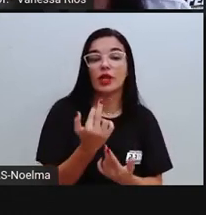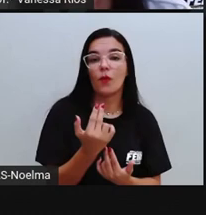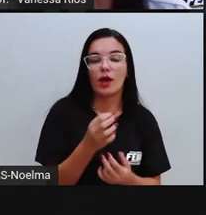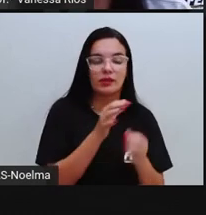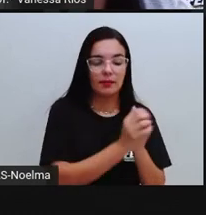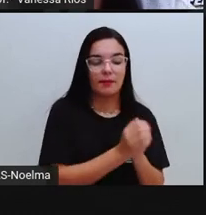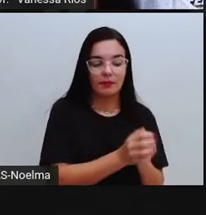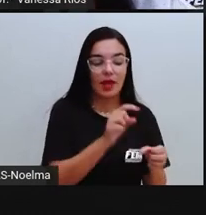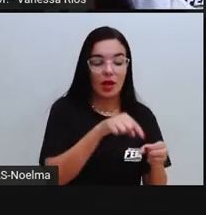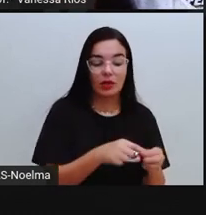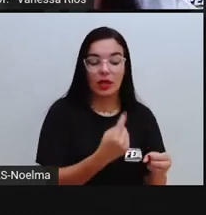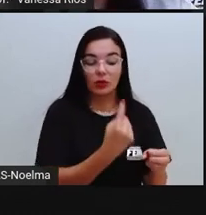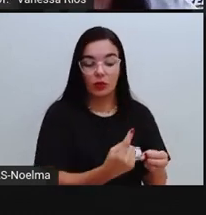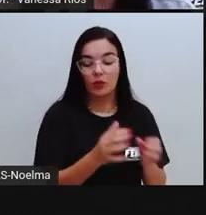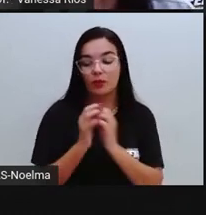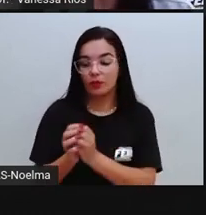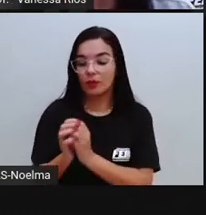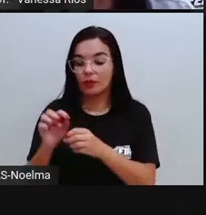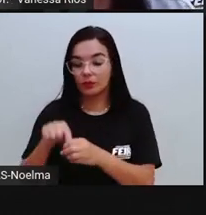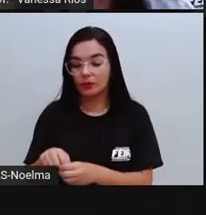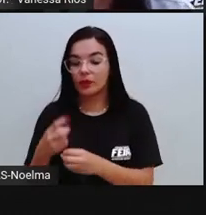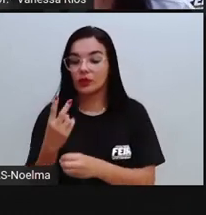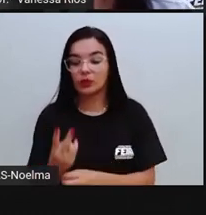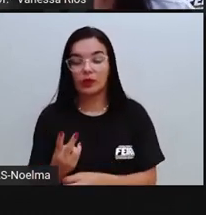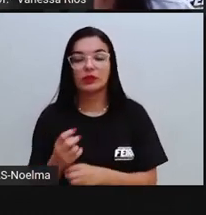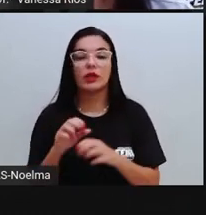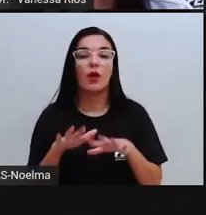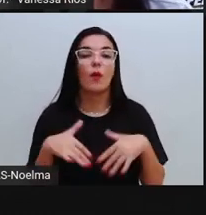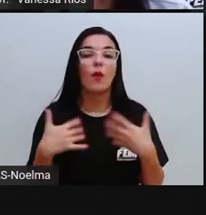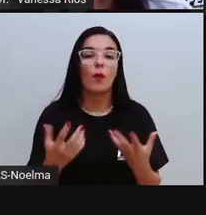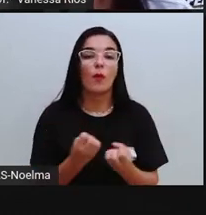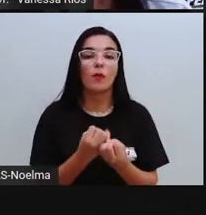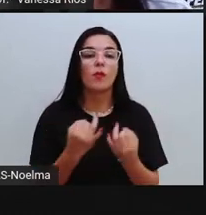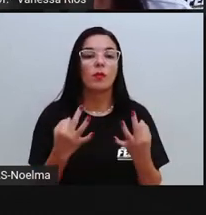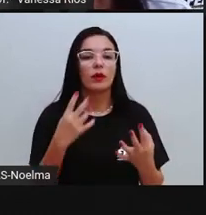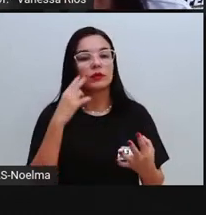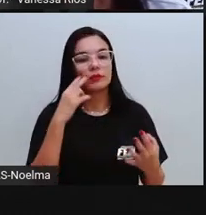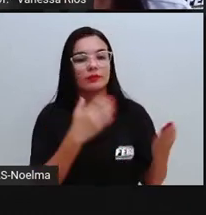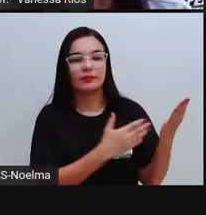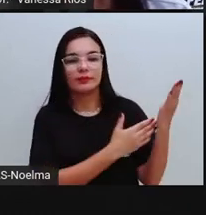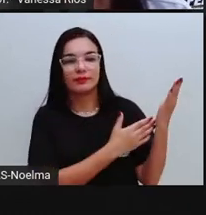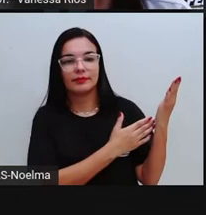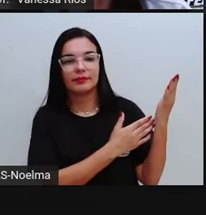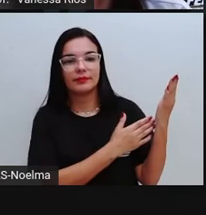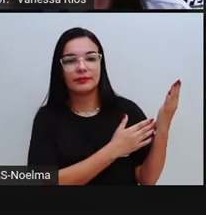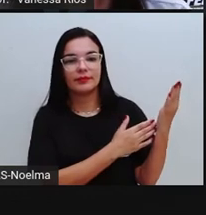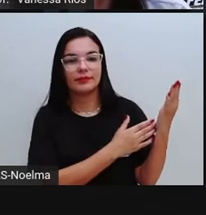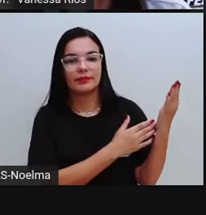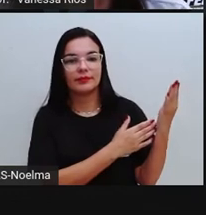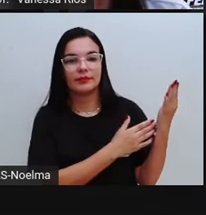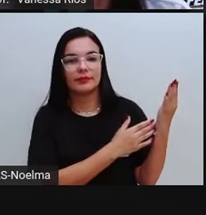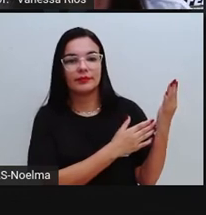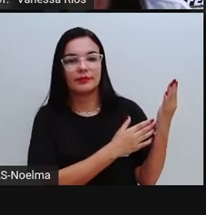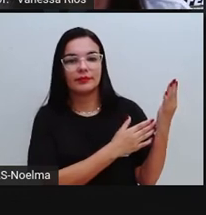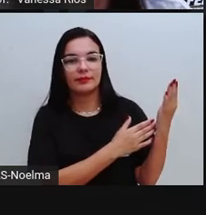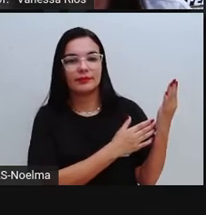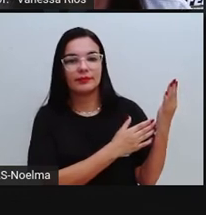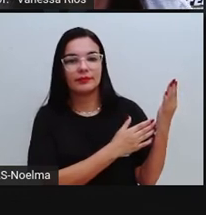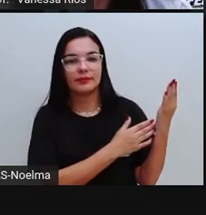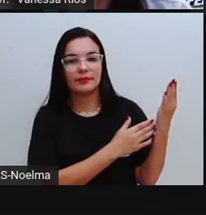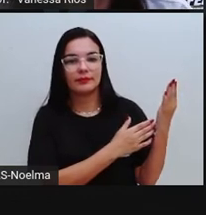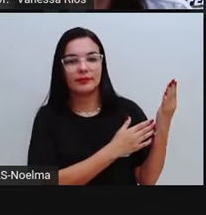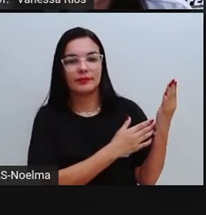iguais, tanto num dado quanto no outro. Então, a gente também consegue encontrar aqui, ó, 1 e 1, 2 e 2,